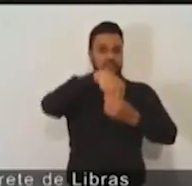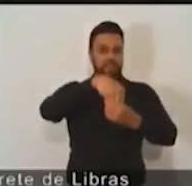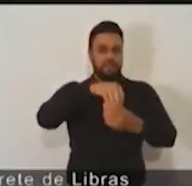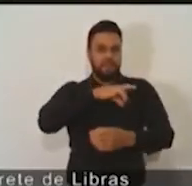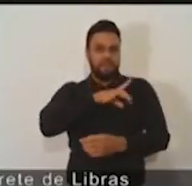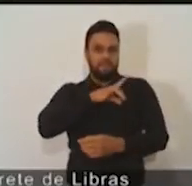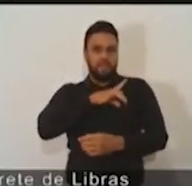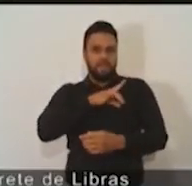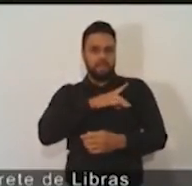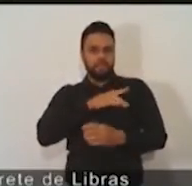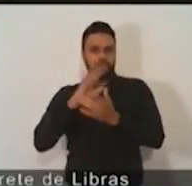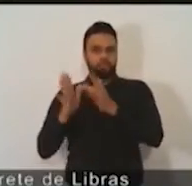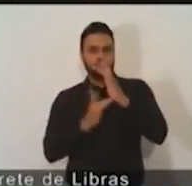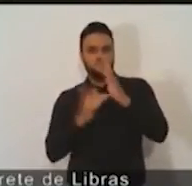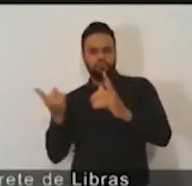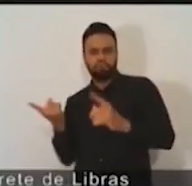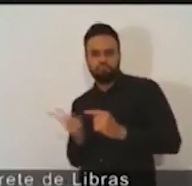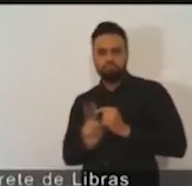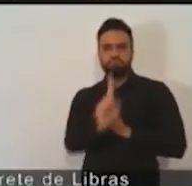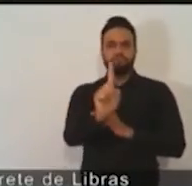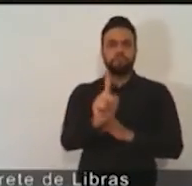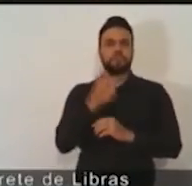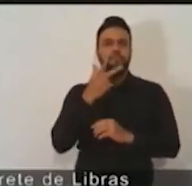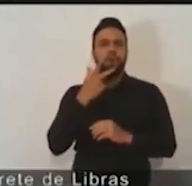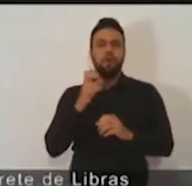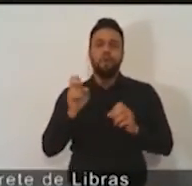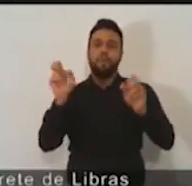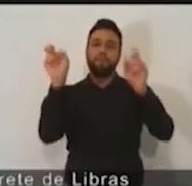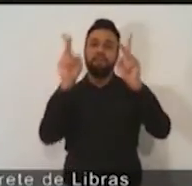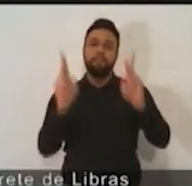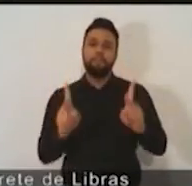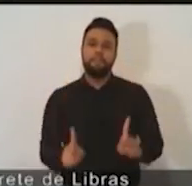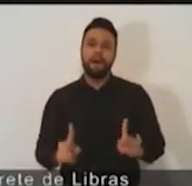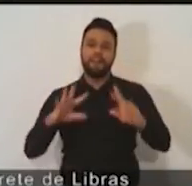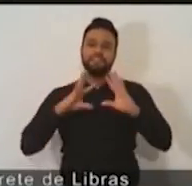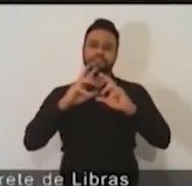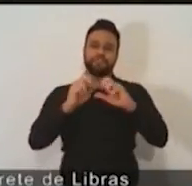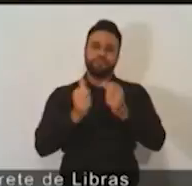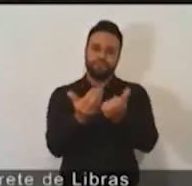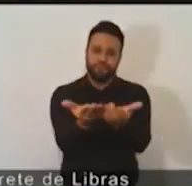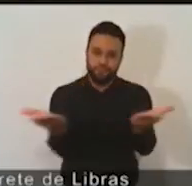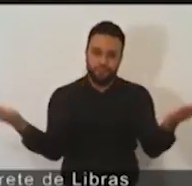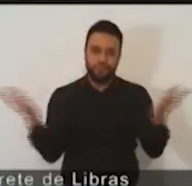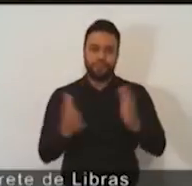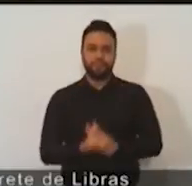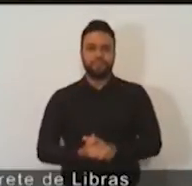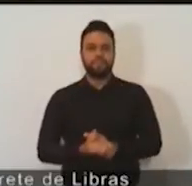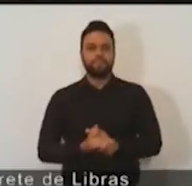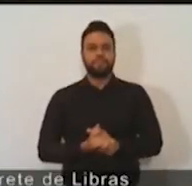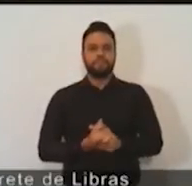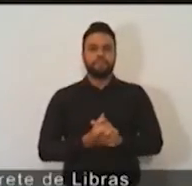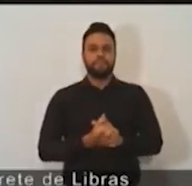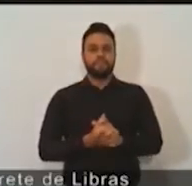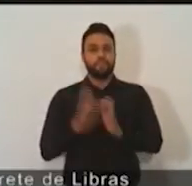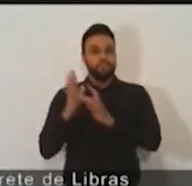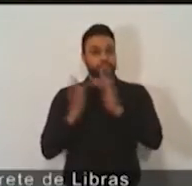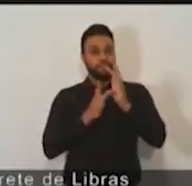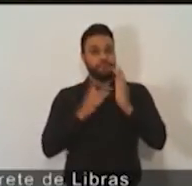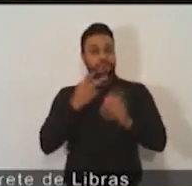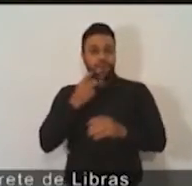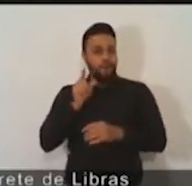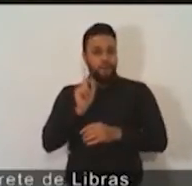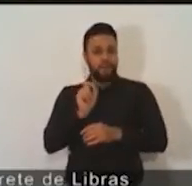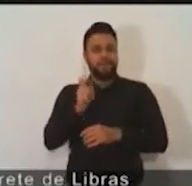convosco. A palavra, a frase mais querida e citada por Jesus, não tenha medo, bom